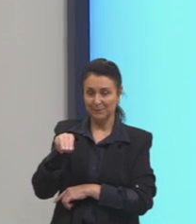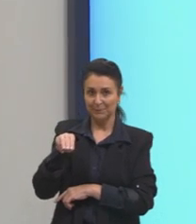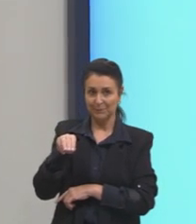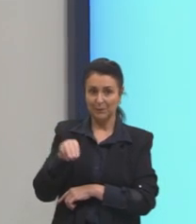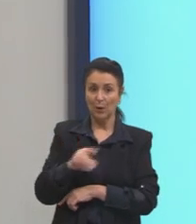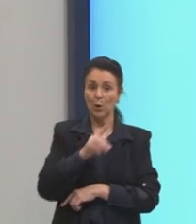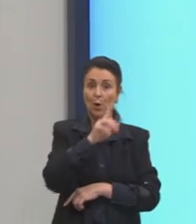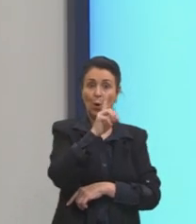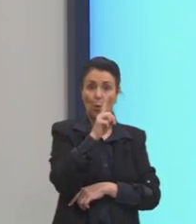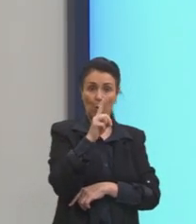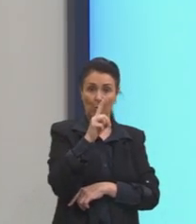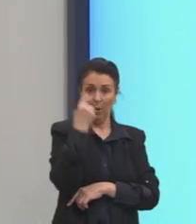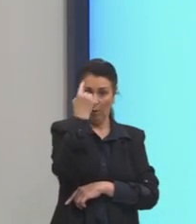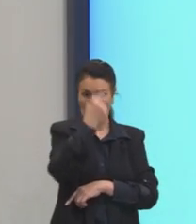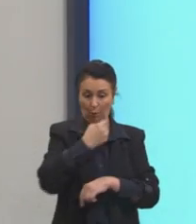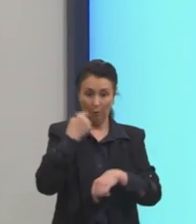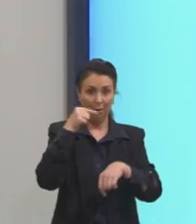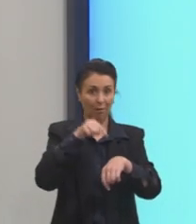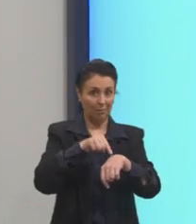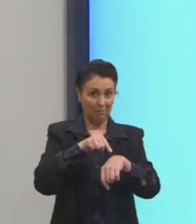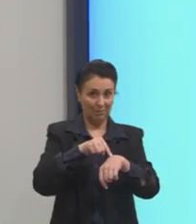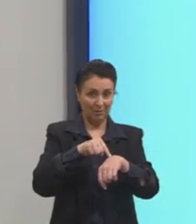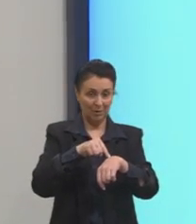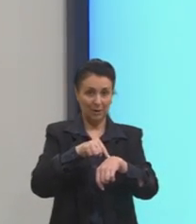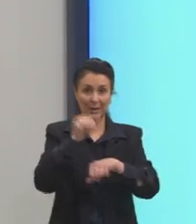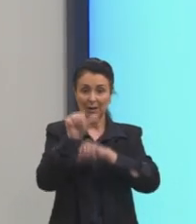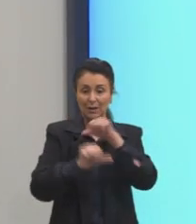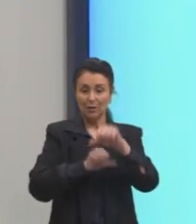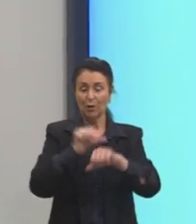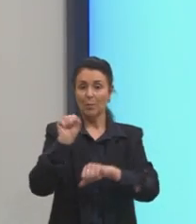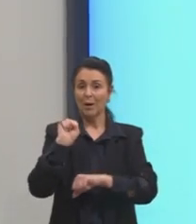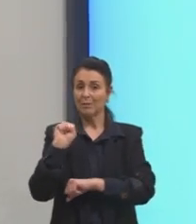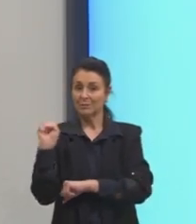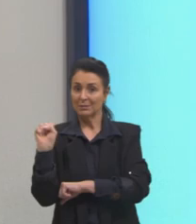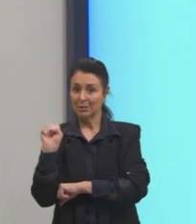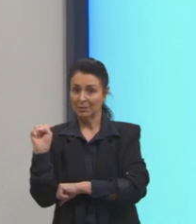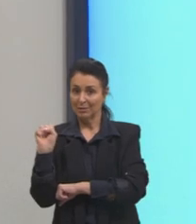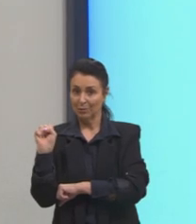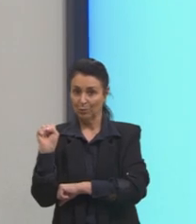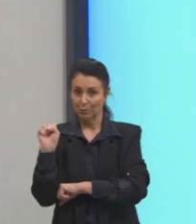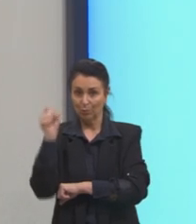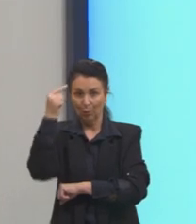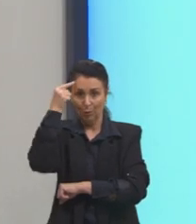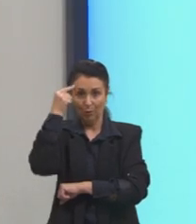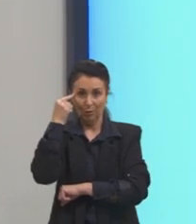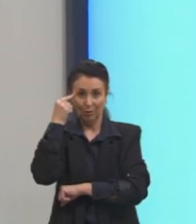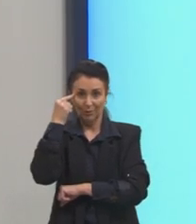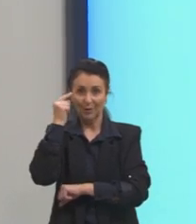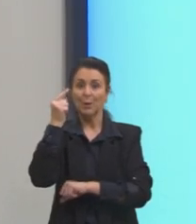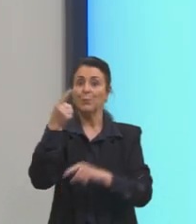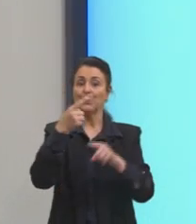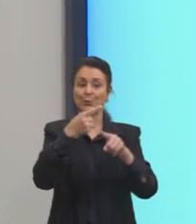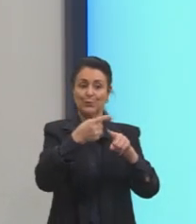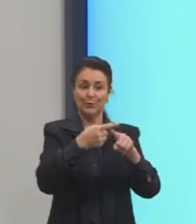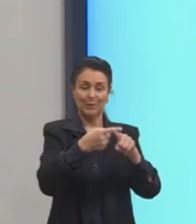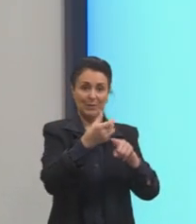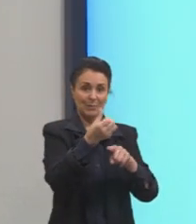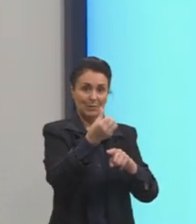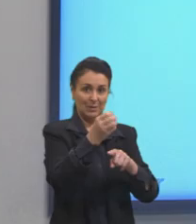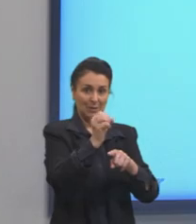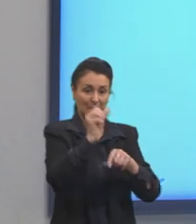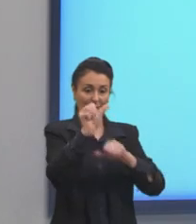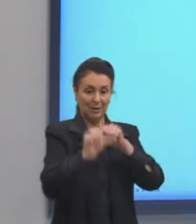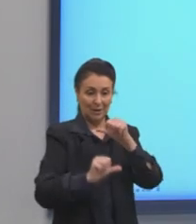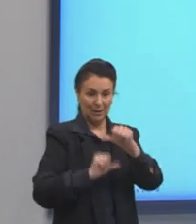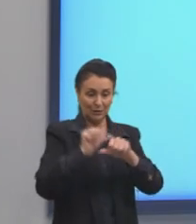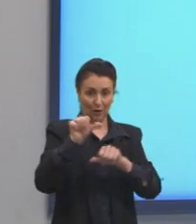1 hora, se a gente for passar para segundos, tá? A gente primeiro precisa multiplicar por 60 para transformar em minutos